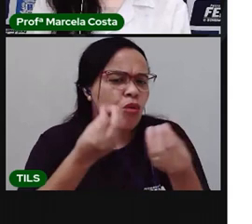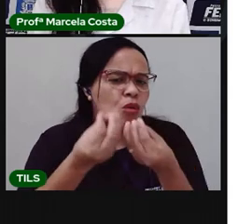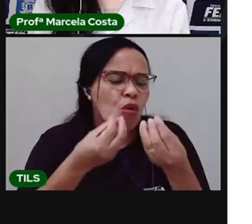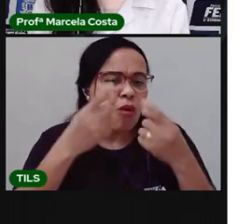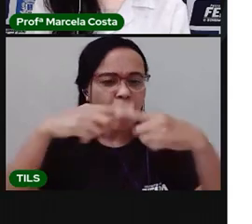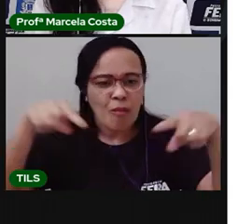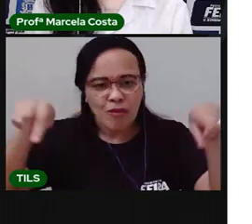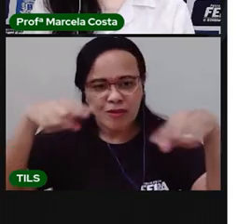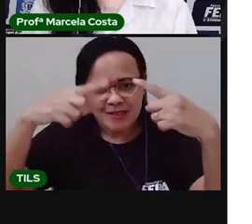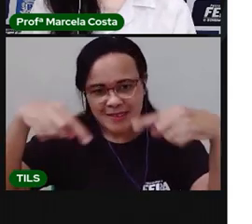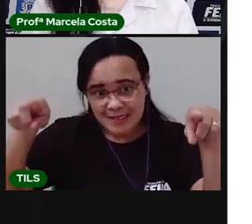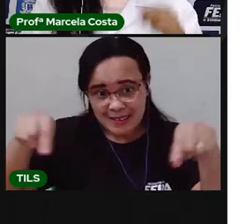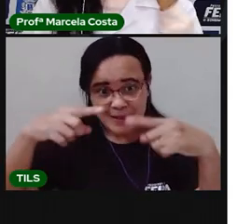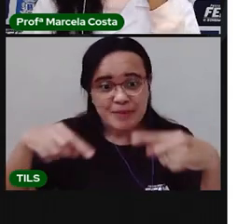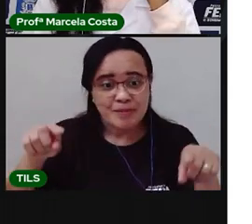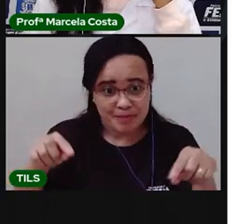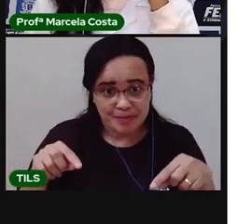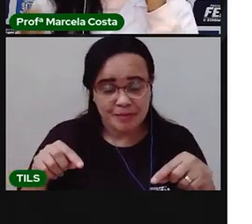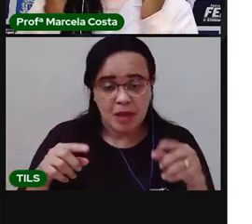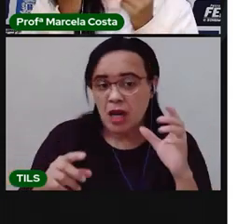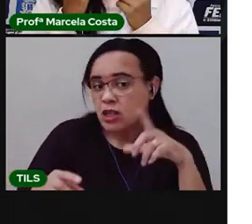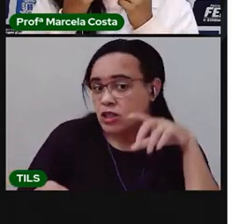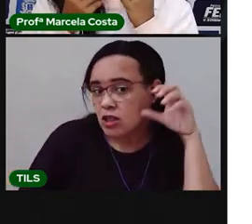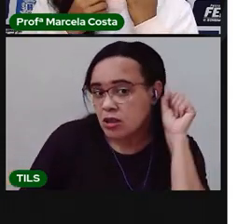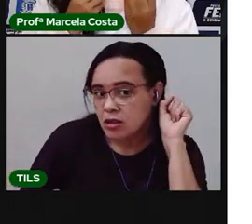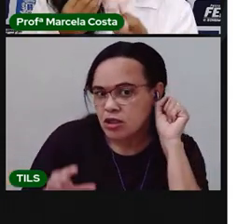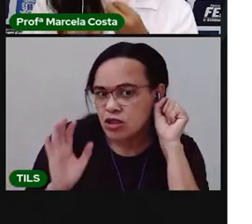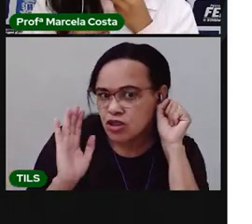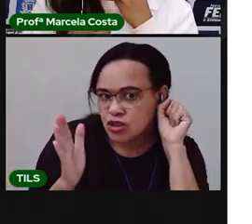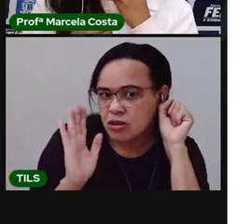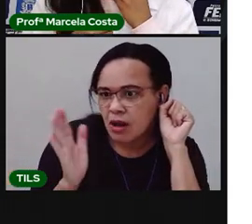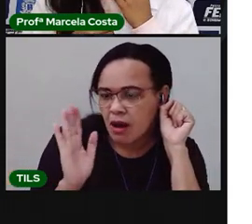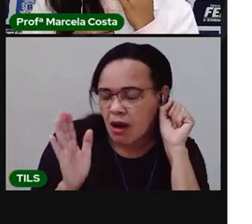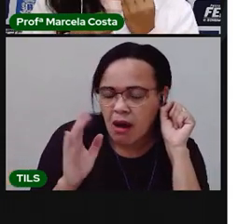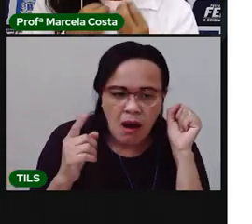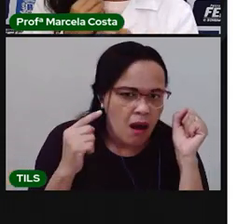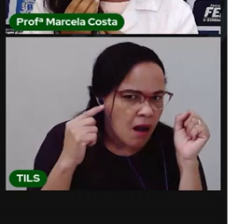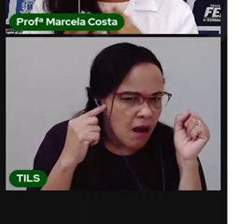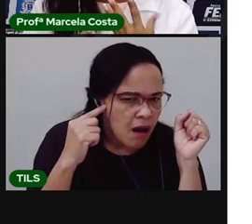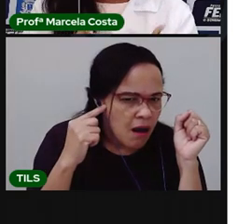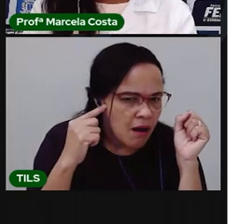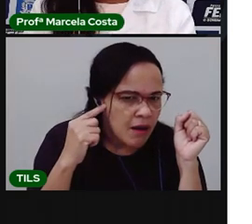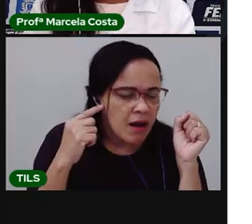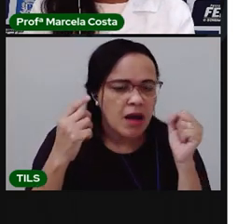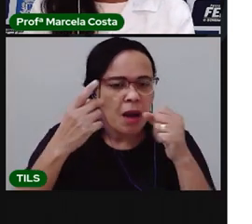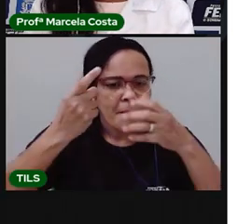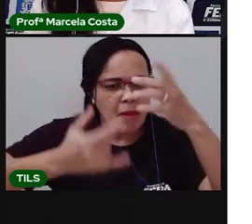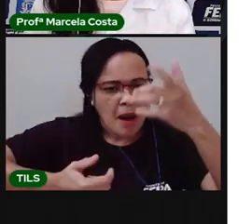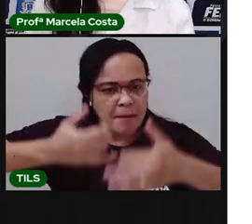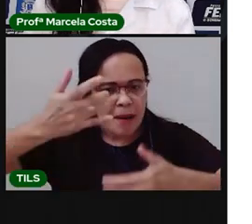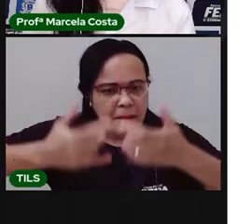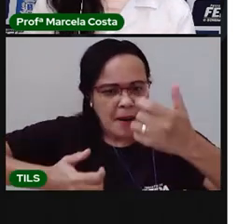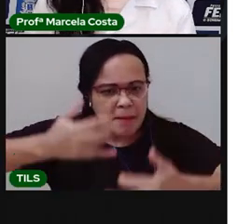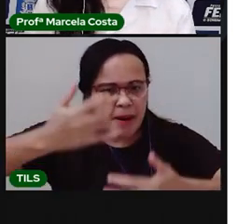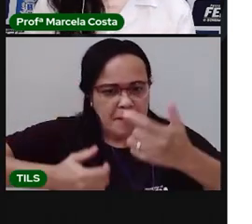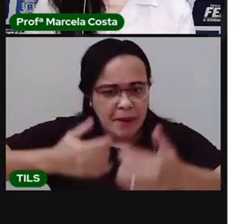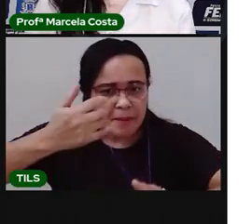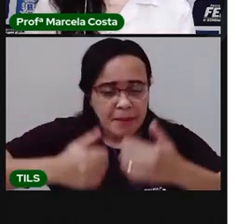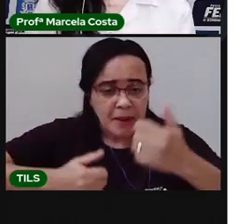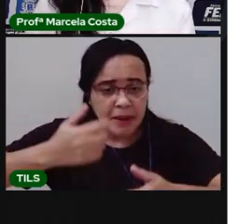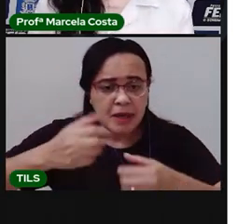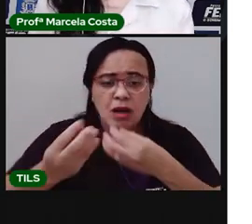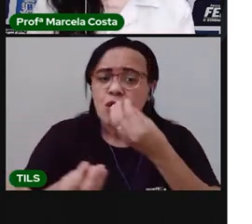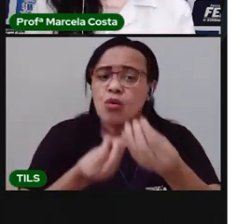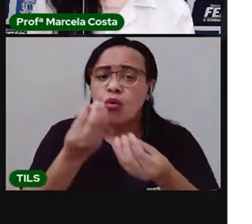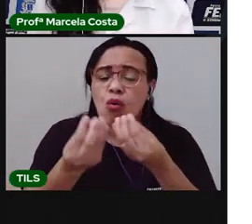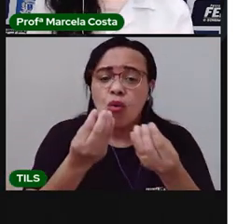já ouviu a canção, né? Ouviu a cantiga, ela falada. Agora a gente vai ver essa